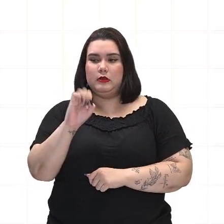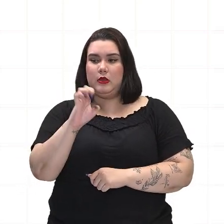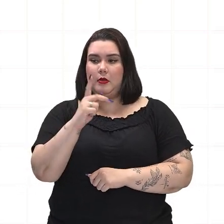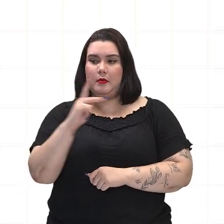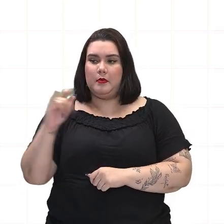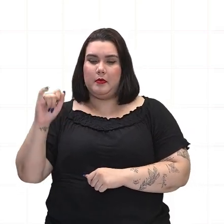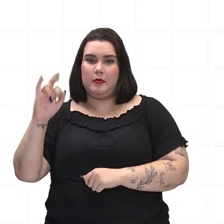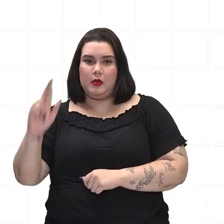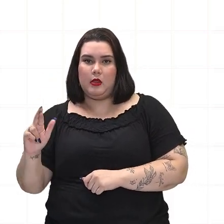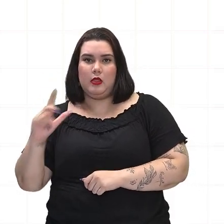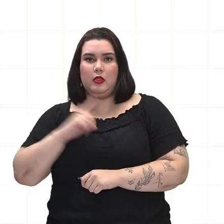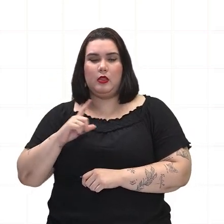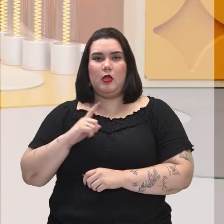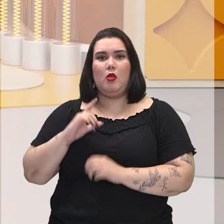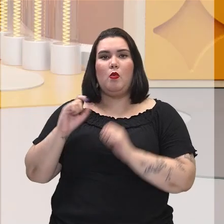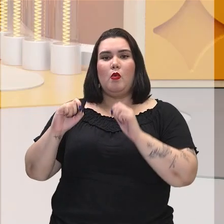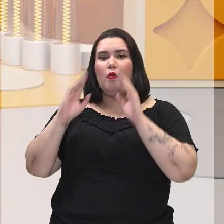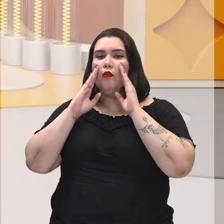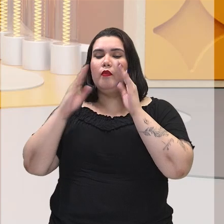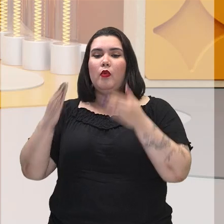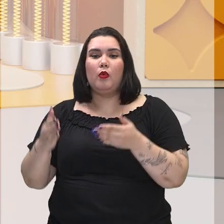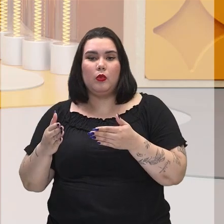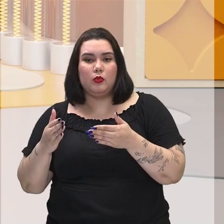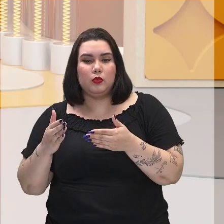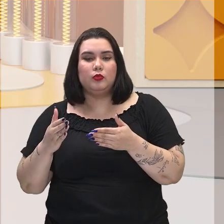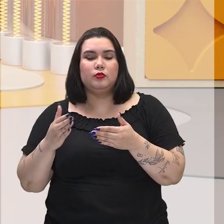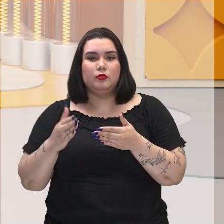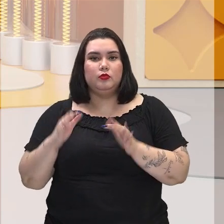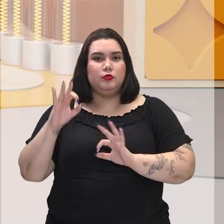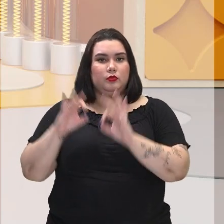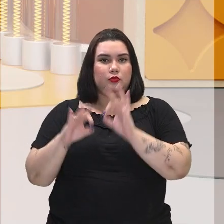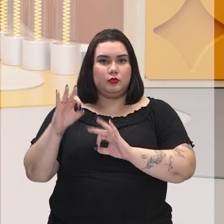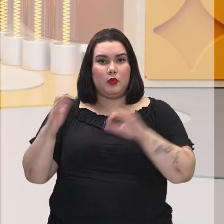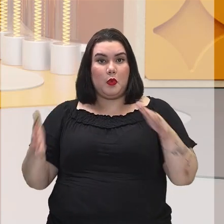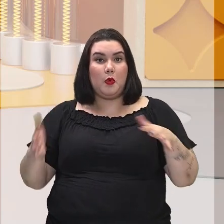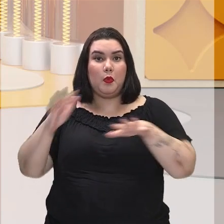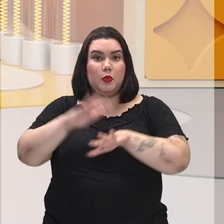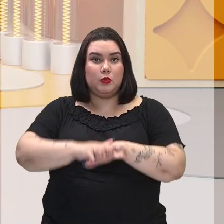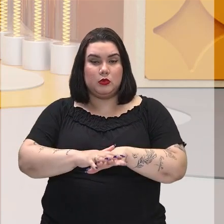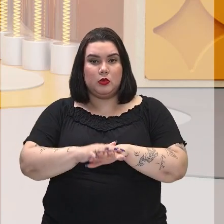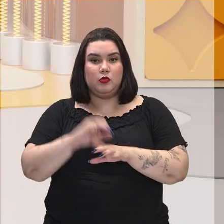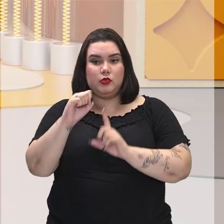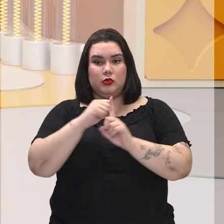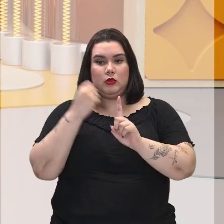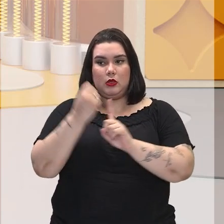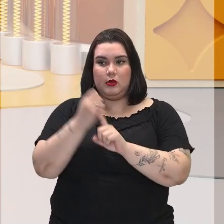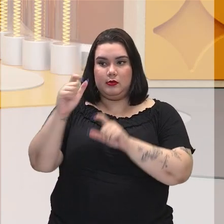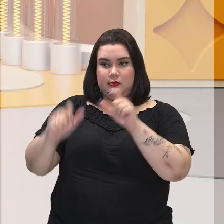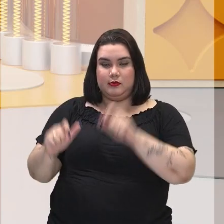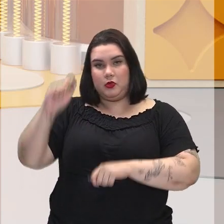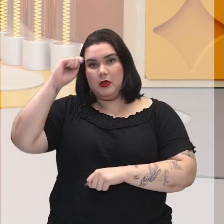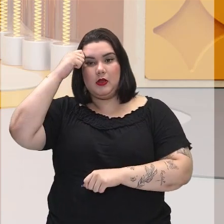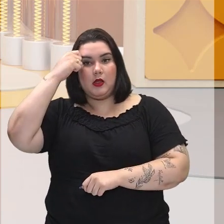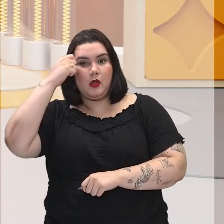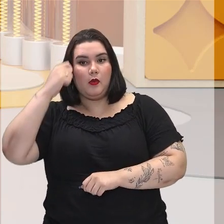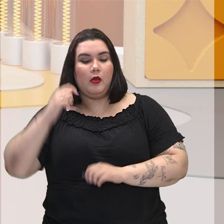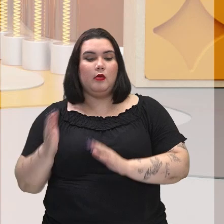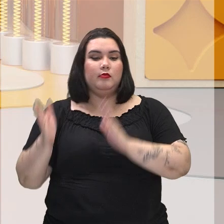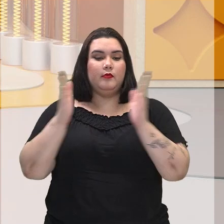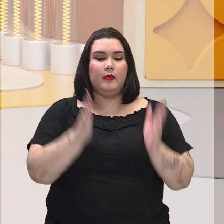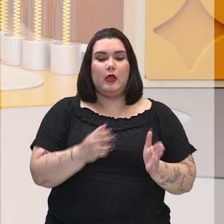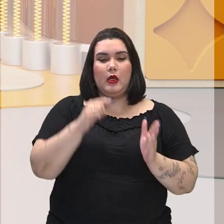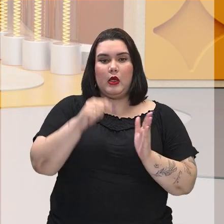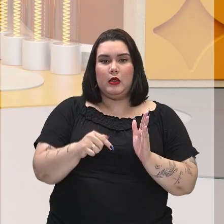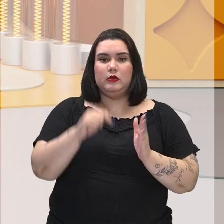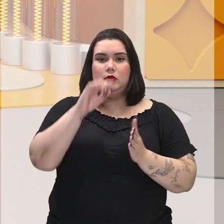com essa questão de trazer o processo de inclusão social dessas pessoas, já o Estatuto,